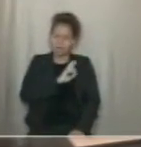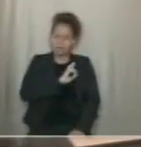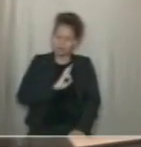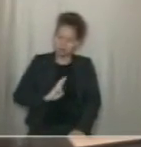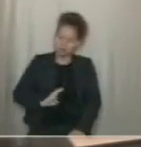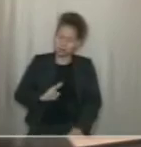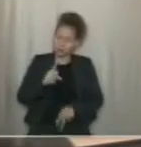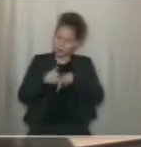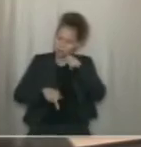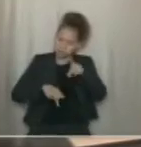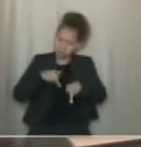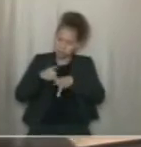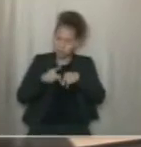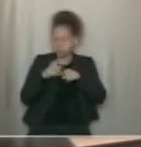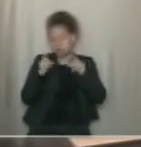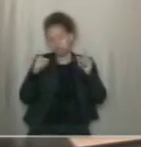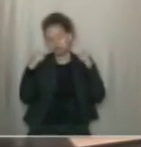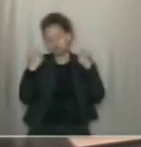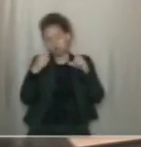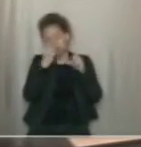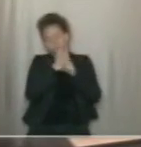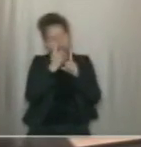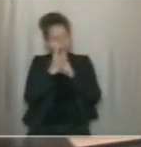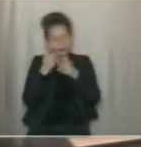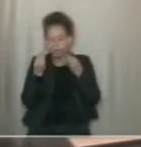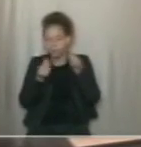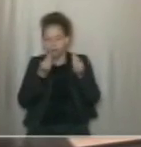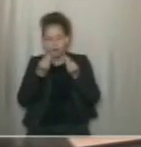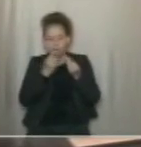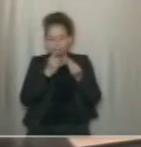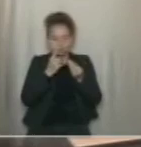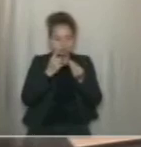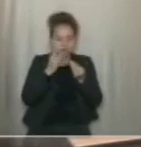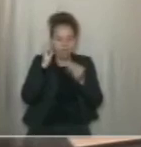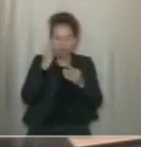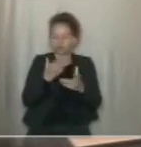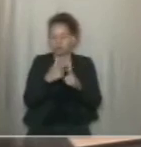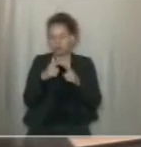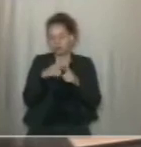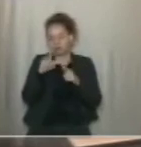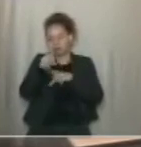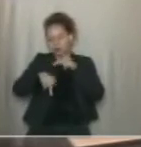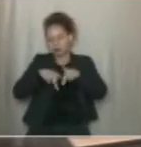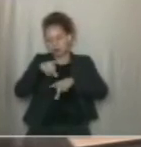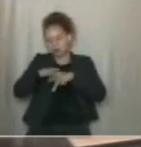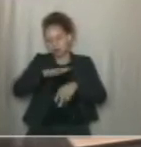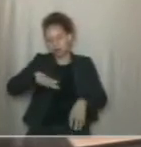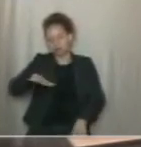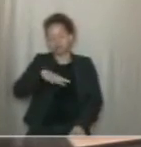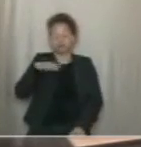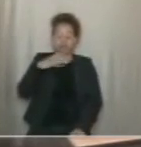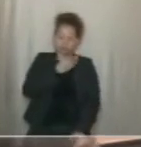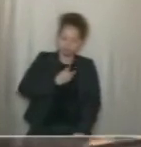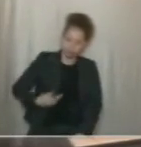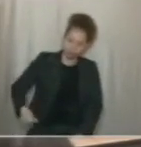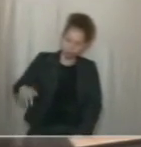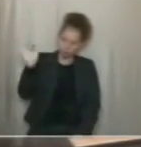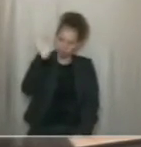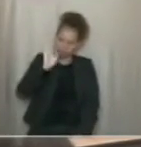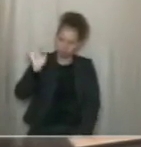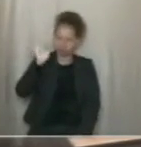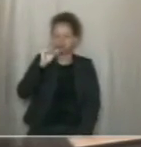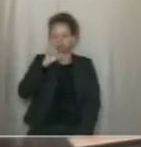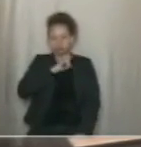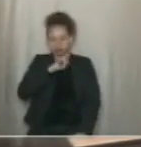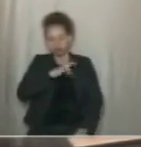população, mas precisa encontrar saída para a população. E aí o governo federal tem sua